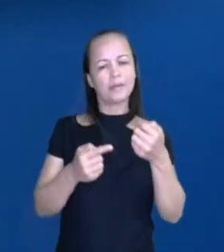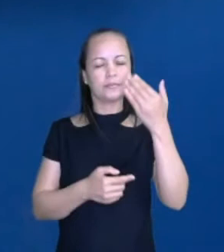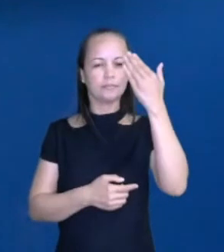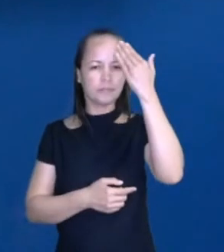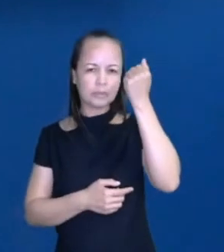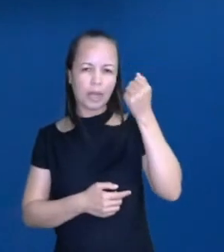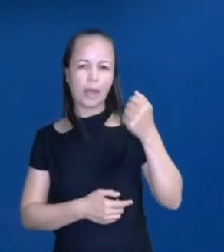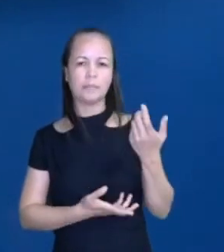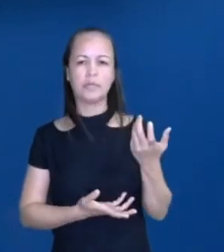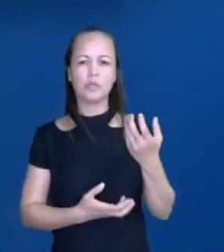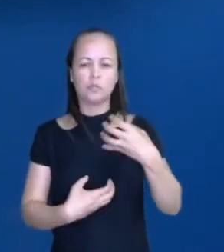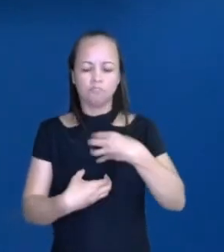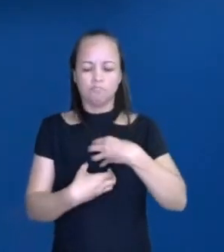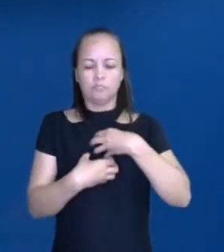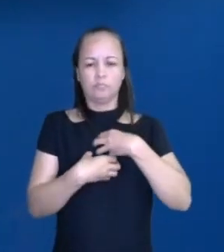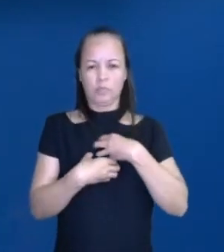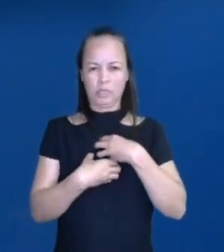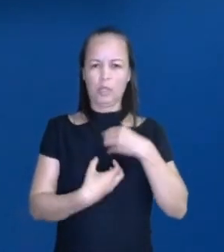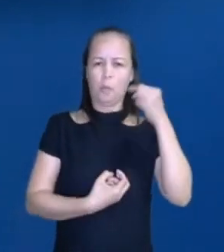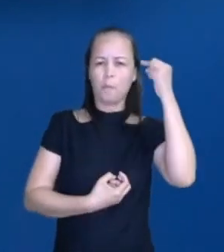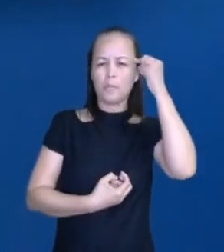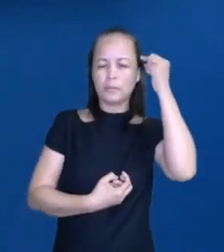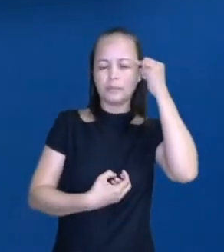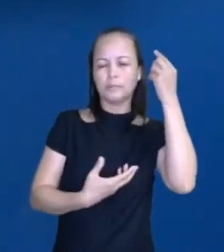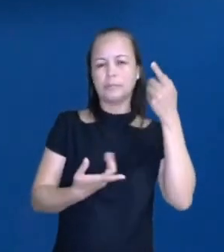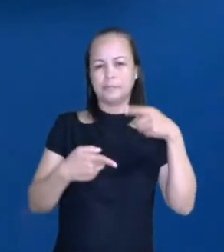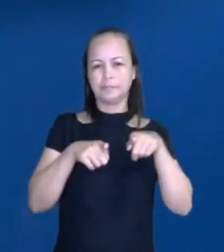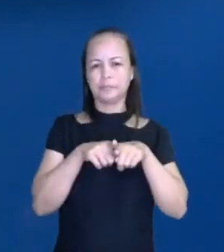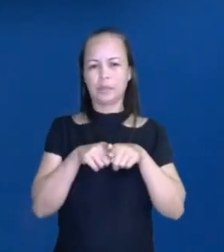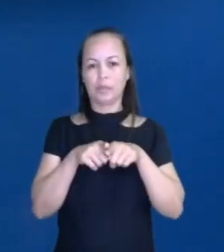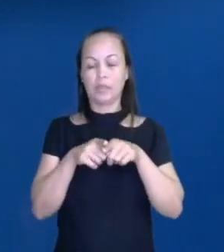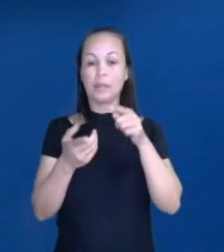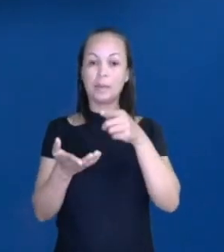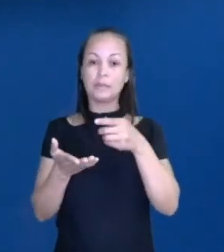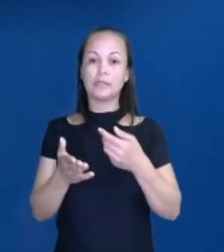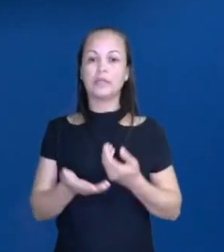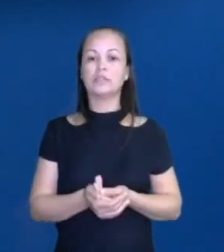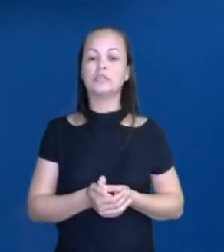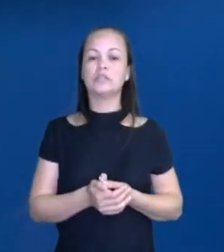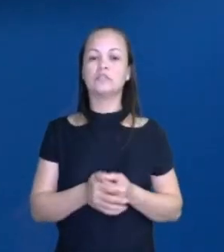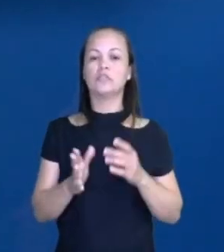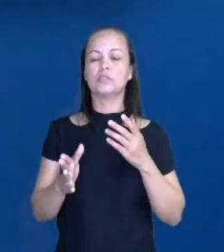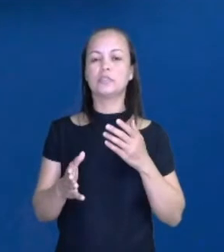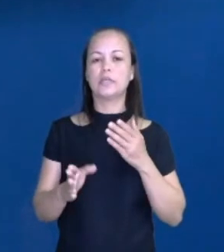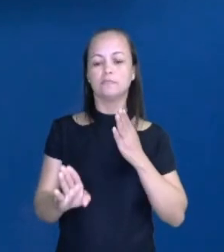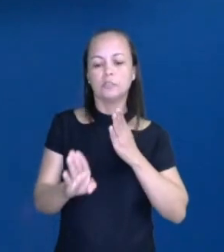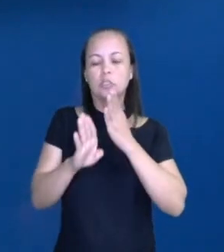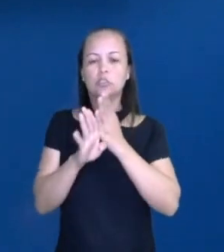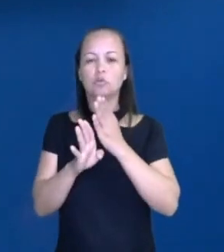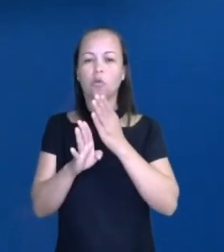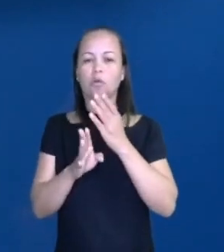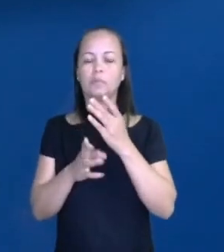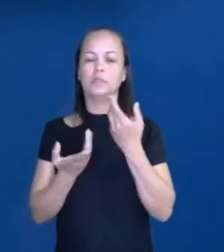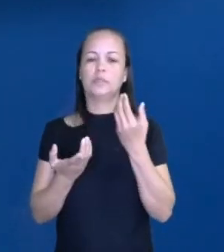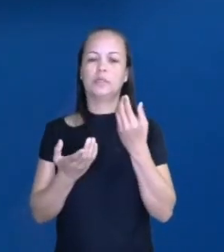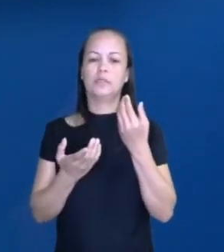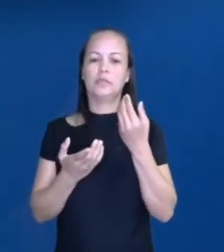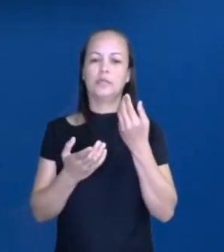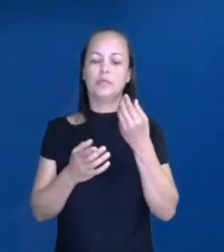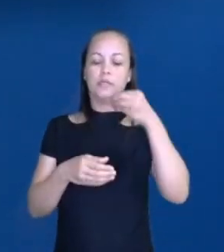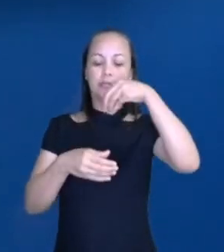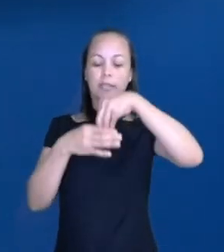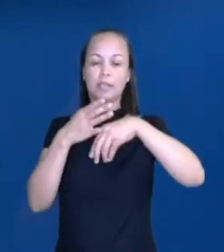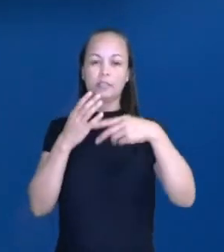E é a partir daí que você descobre que dentro da tua história é um narrador